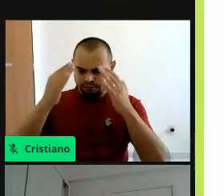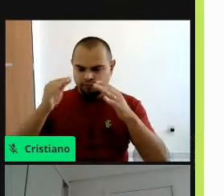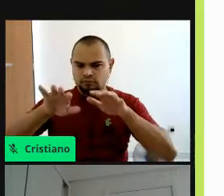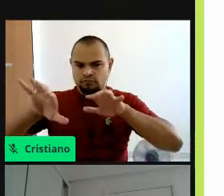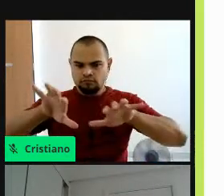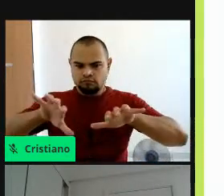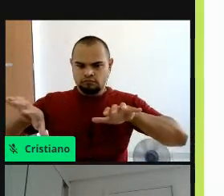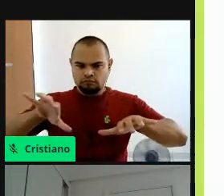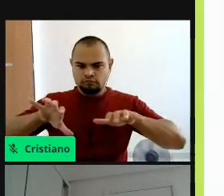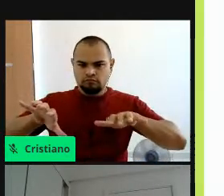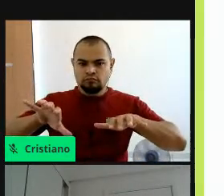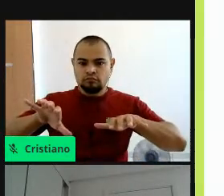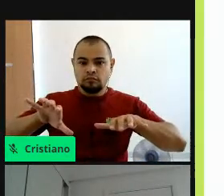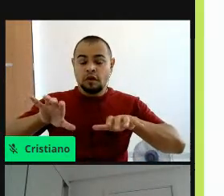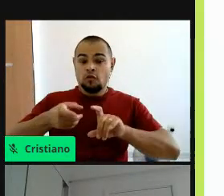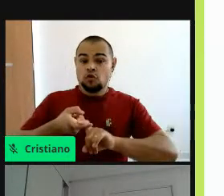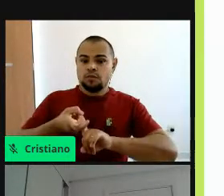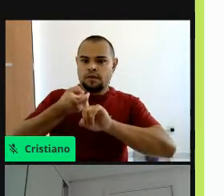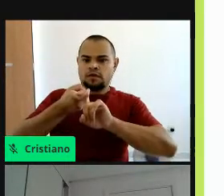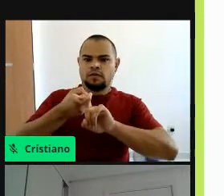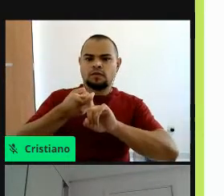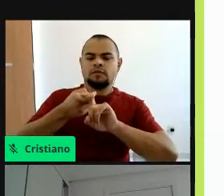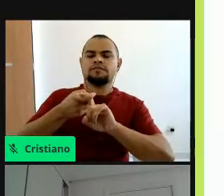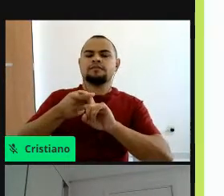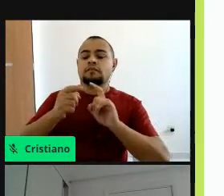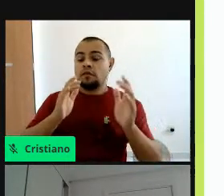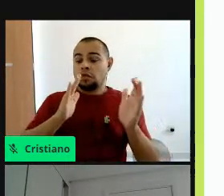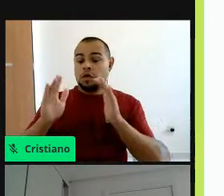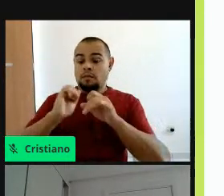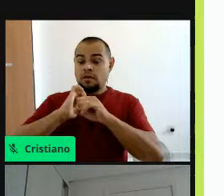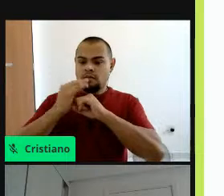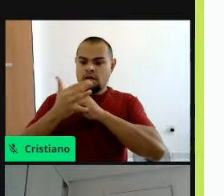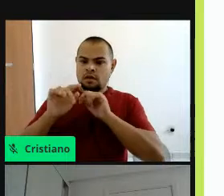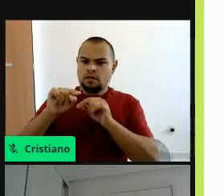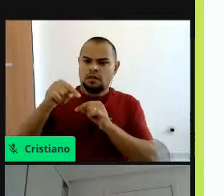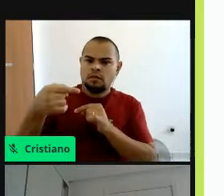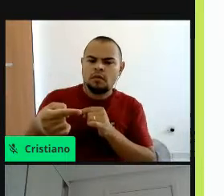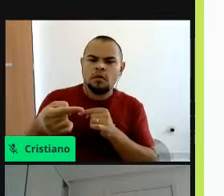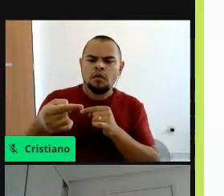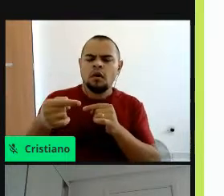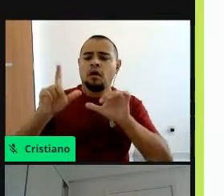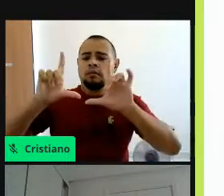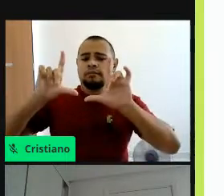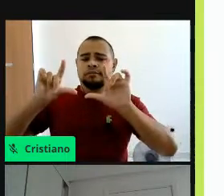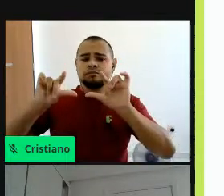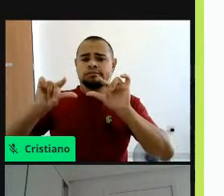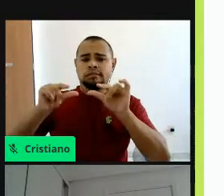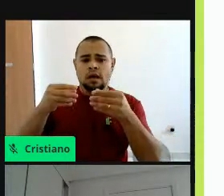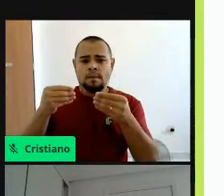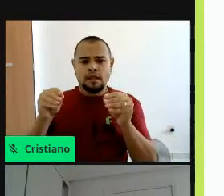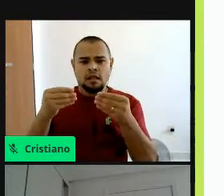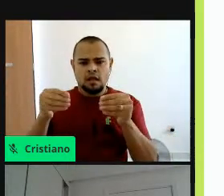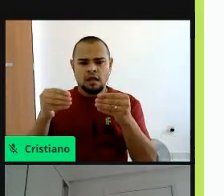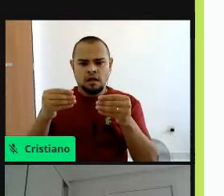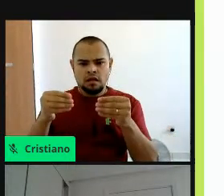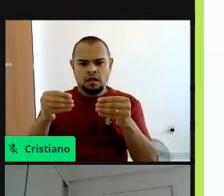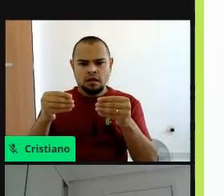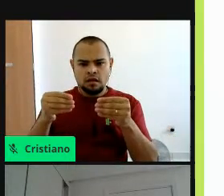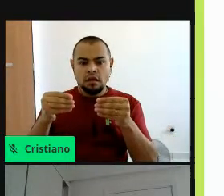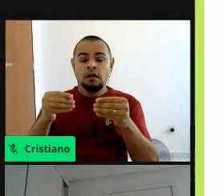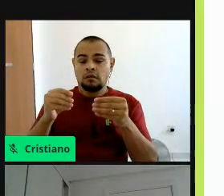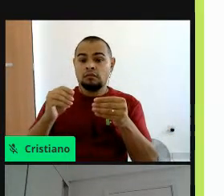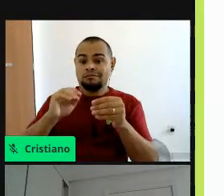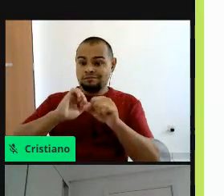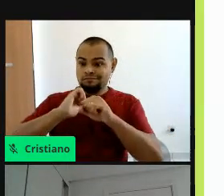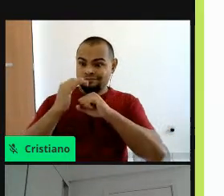Aí tem aqui, pós-pandemia traz desafios de manter a redução de plásticos, não, pós-pandemia